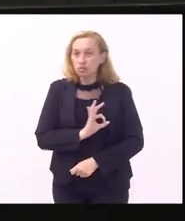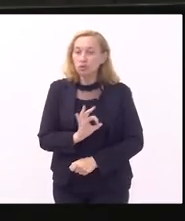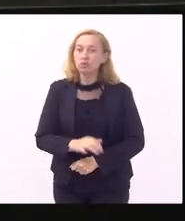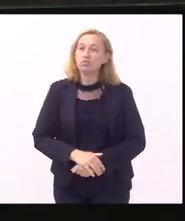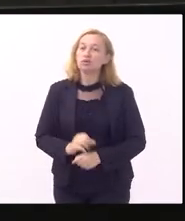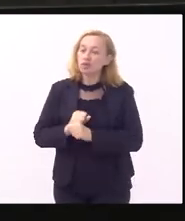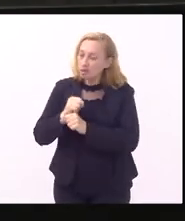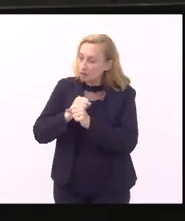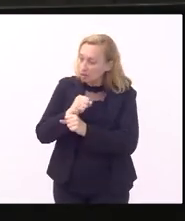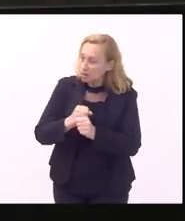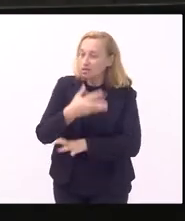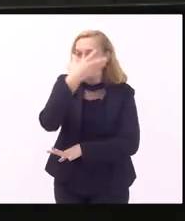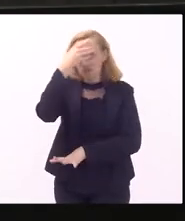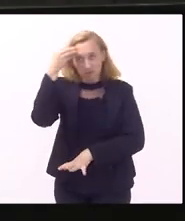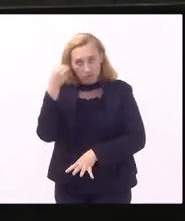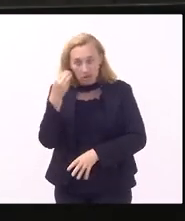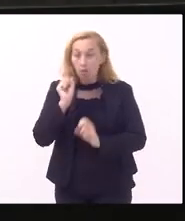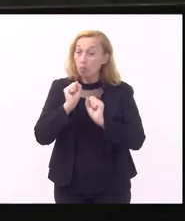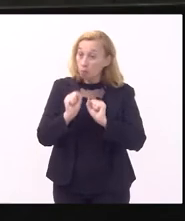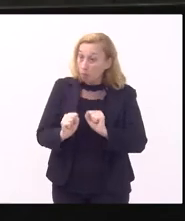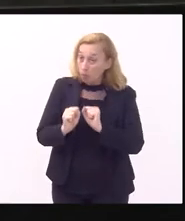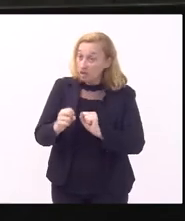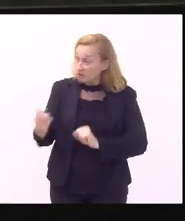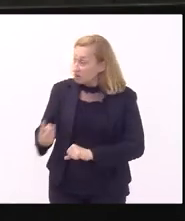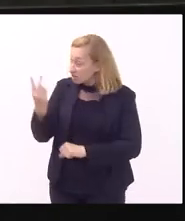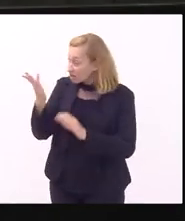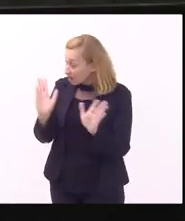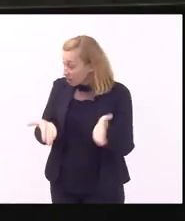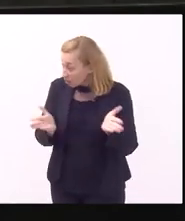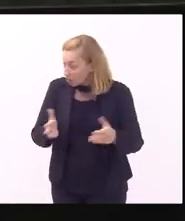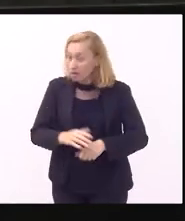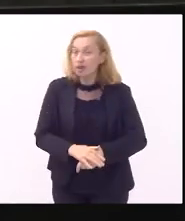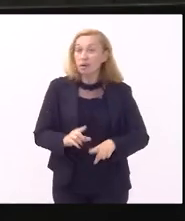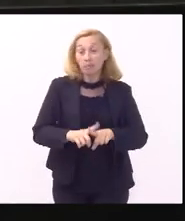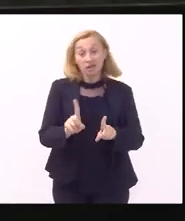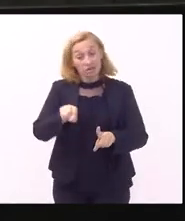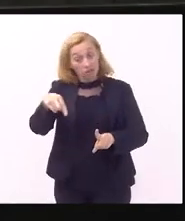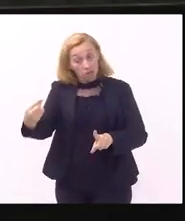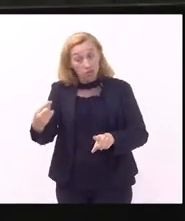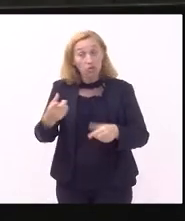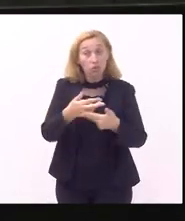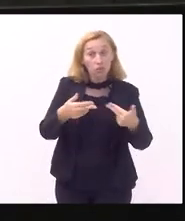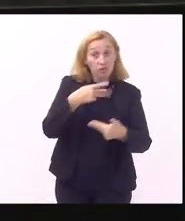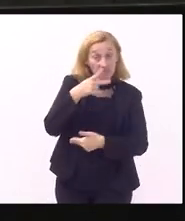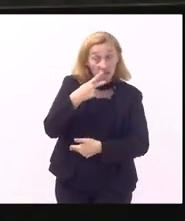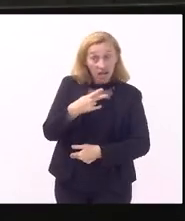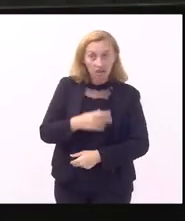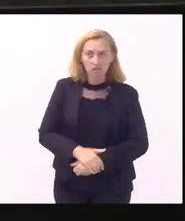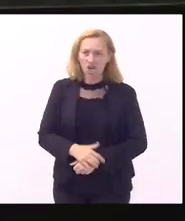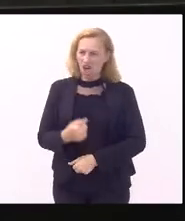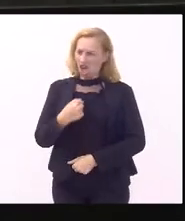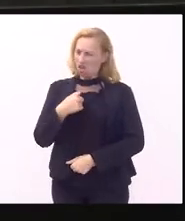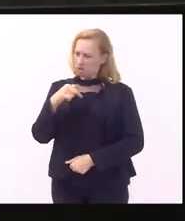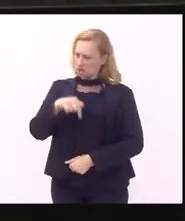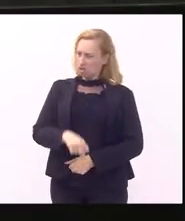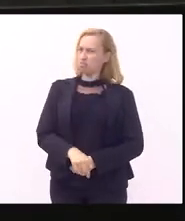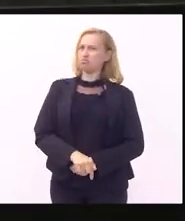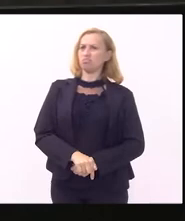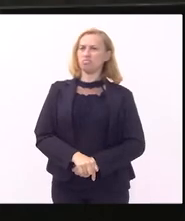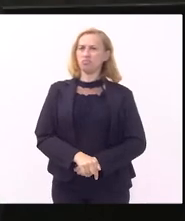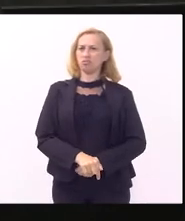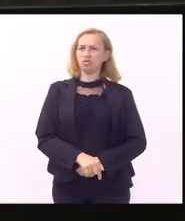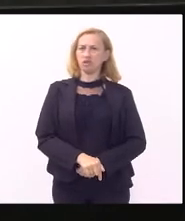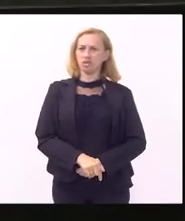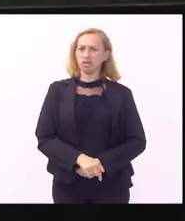muito tempo esquecidos podem ser honrados agora agora eu também tenho outra coisa para dizer eu não estou aqui para